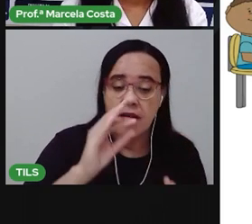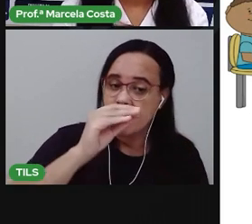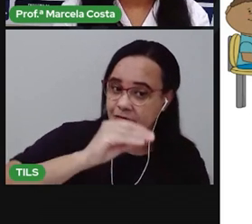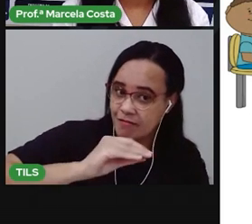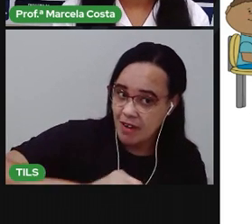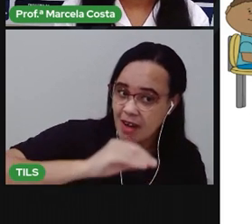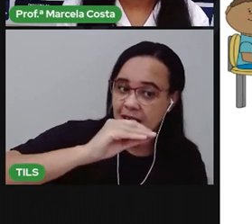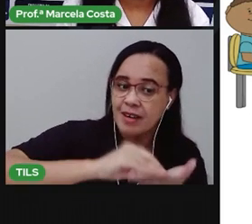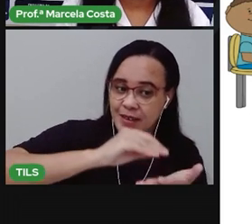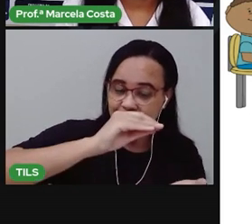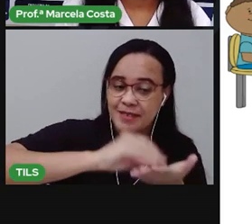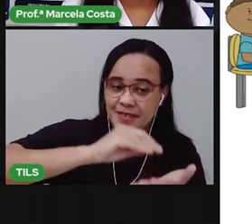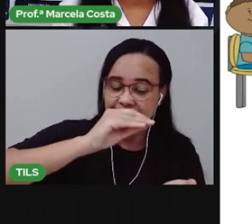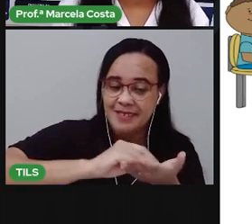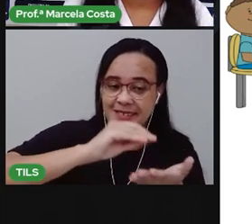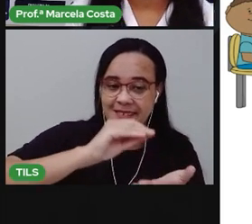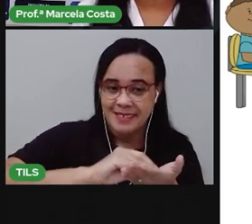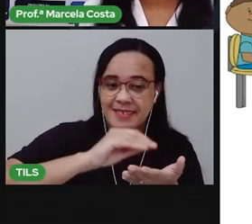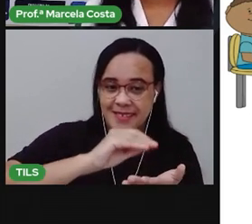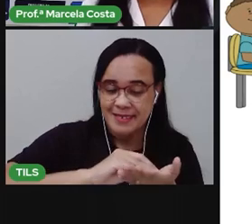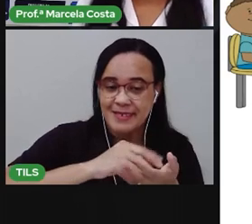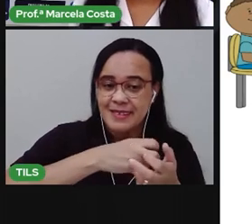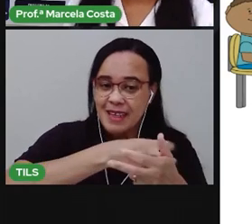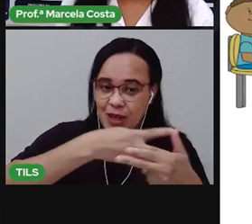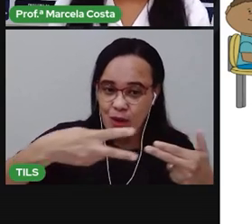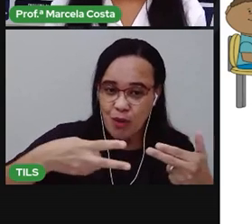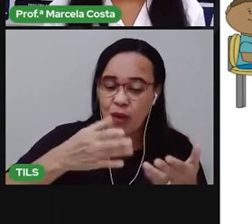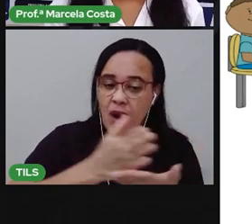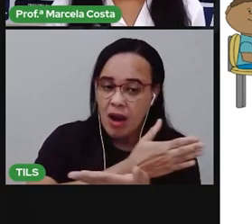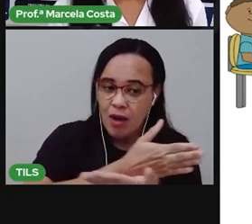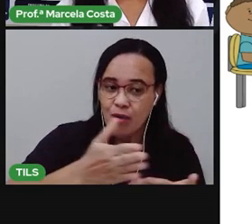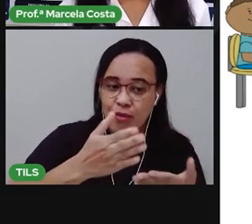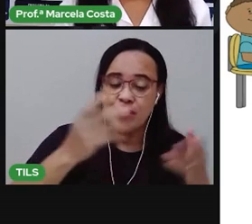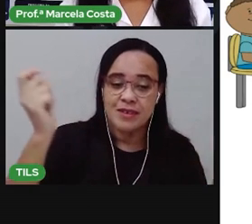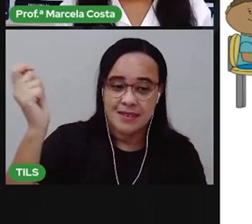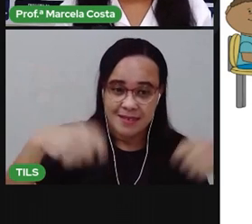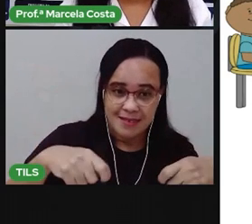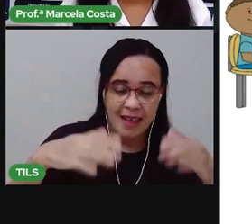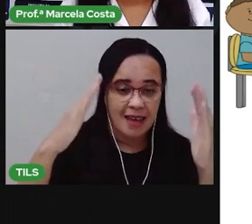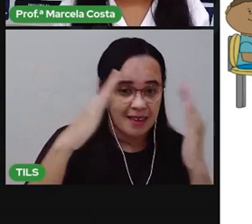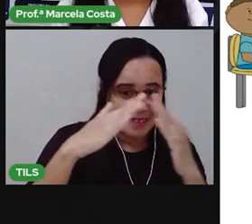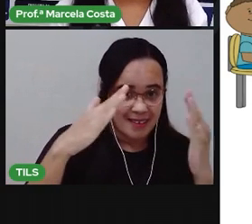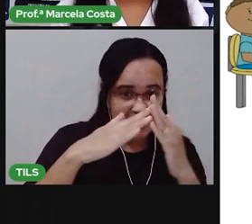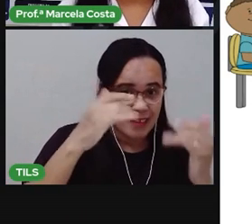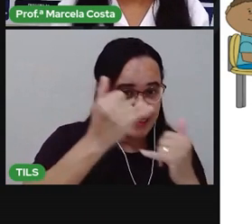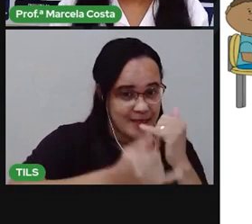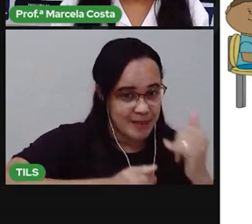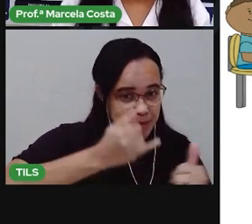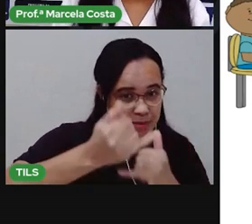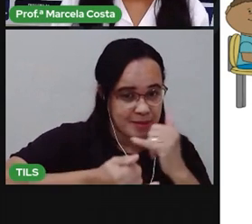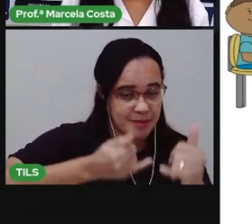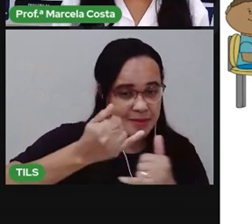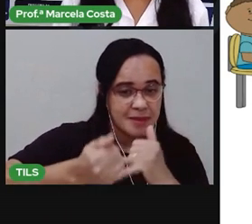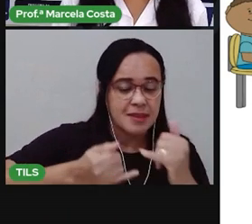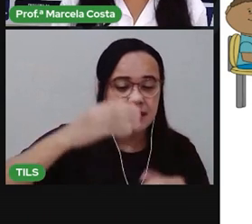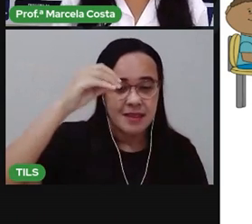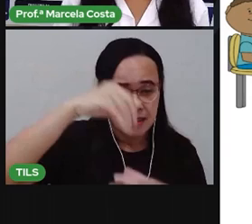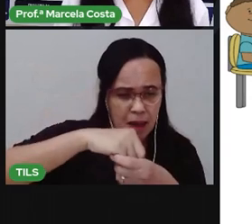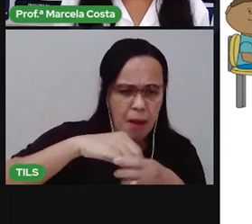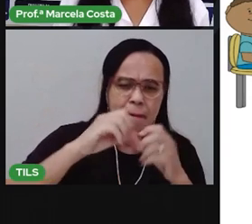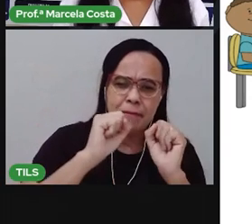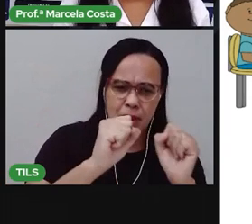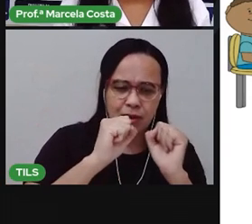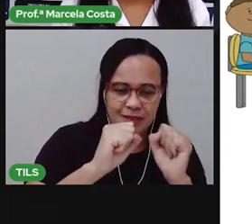Deixei algumas coisas para você fazer em casa e brincar com seus familiares. Você pode repetir essa brincadeira da